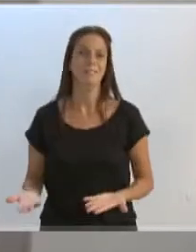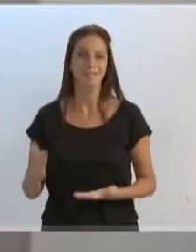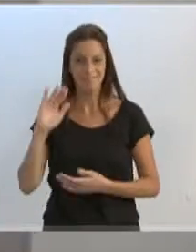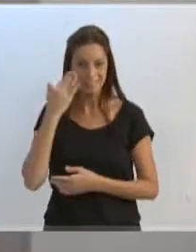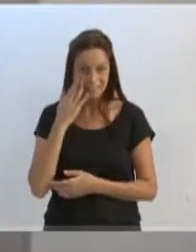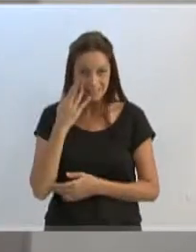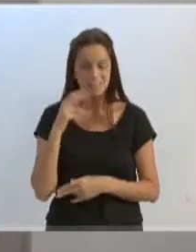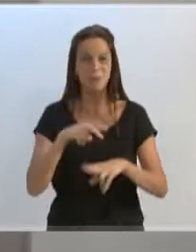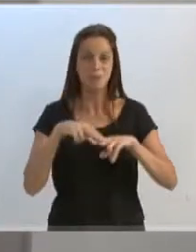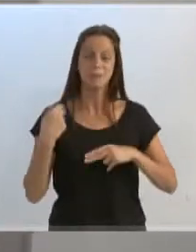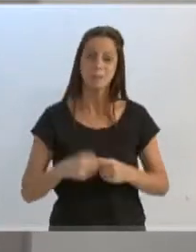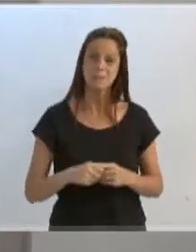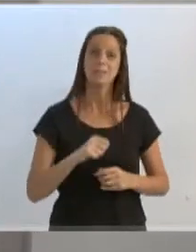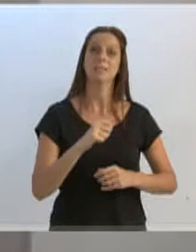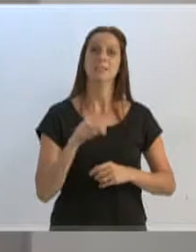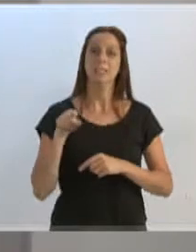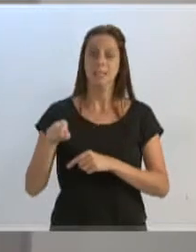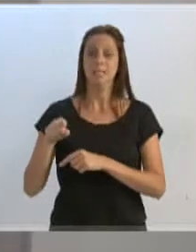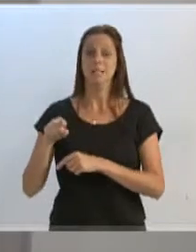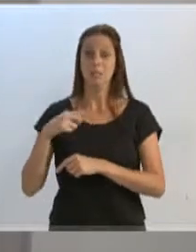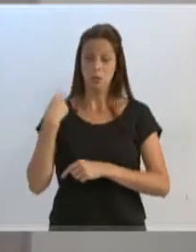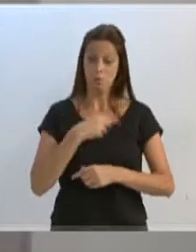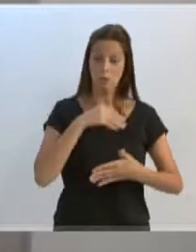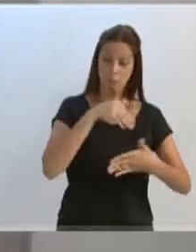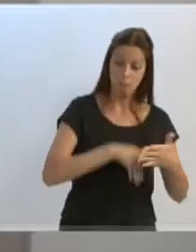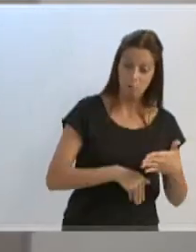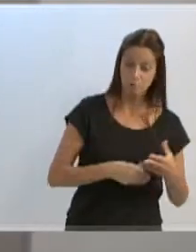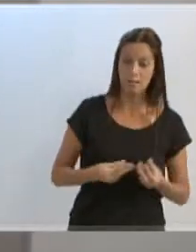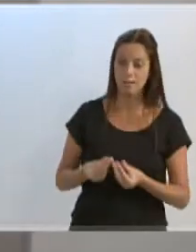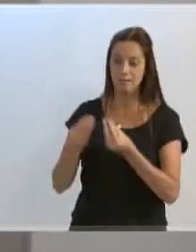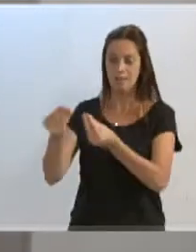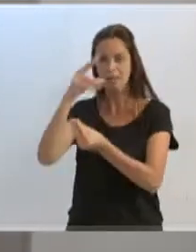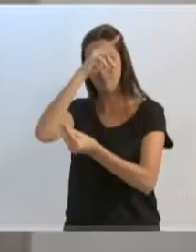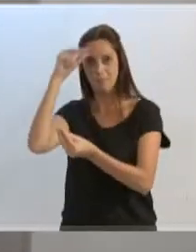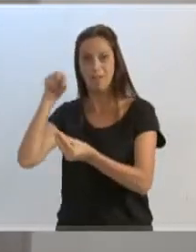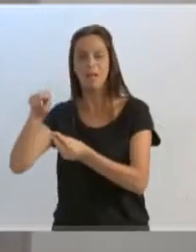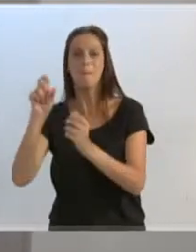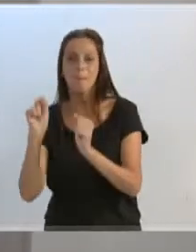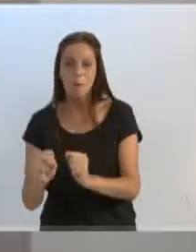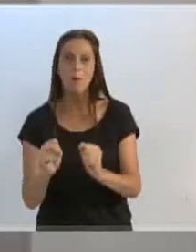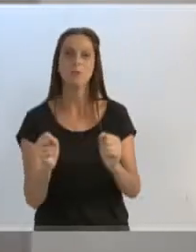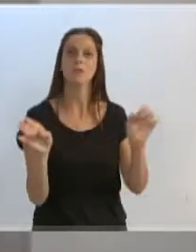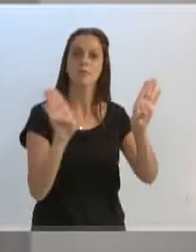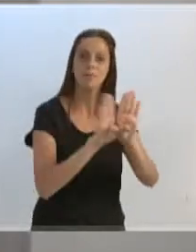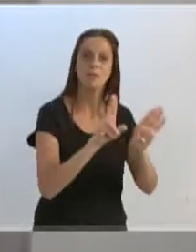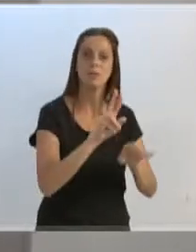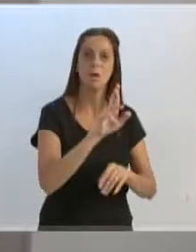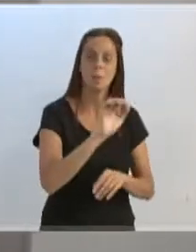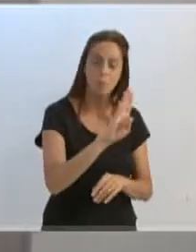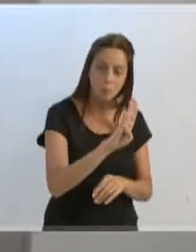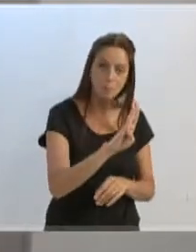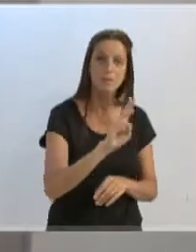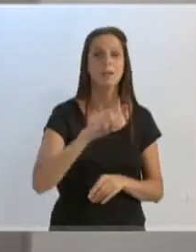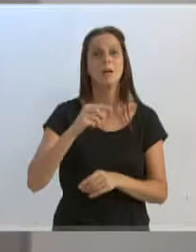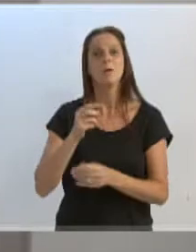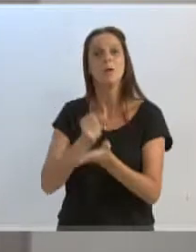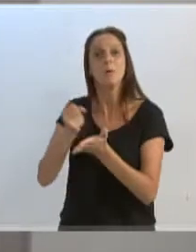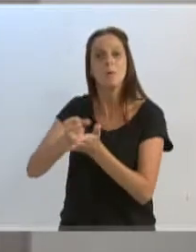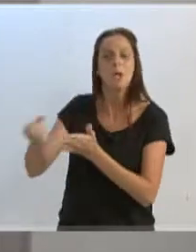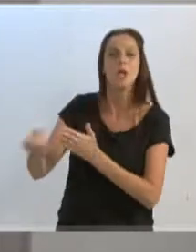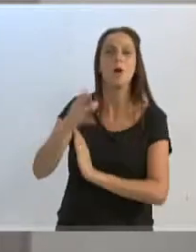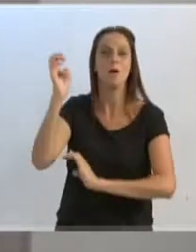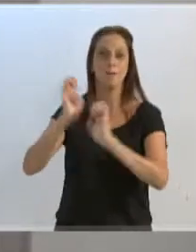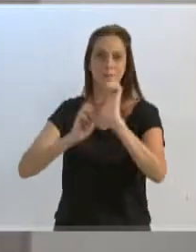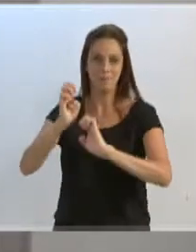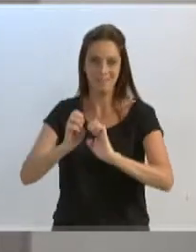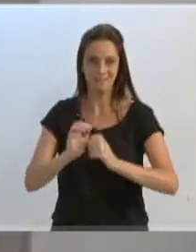e extinção da urbanizadora. Nós iniciamos esse processo todo, vereador Silvio Zimmermann, com a